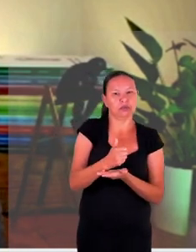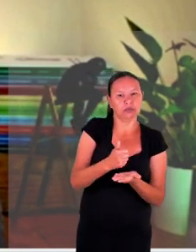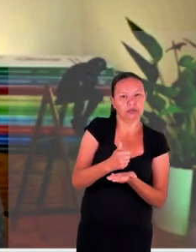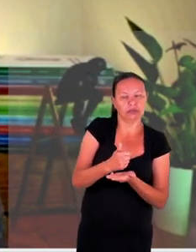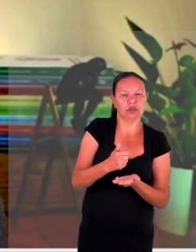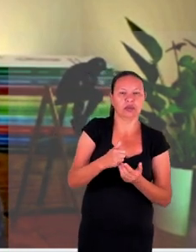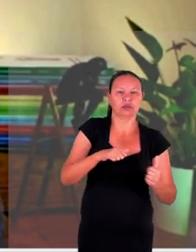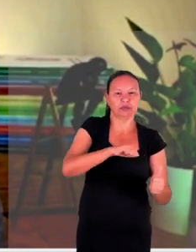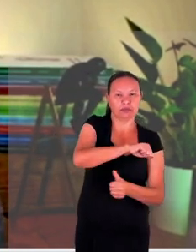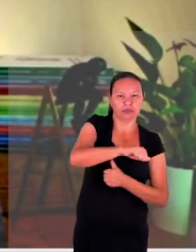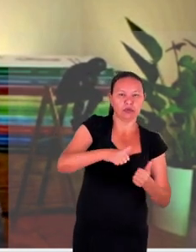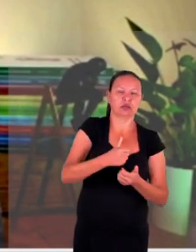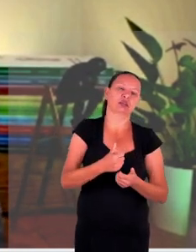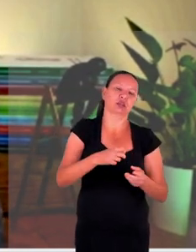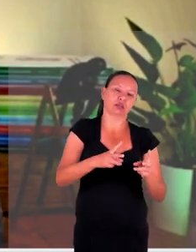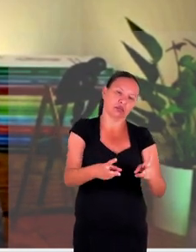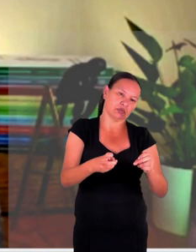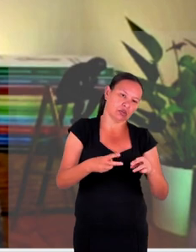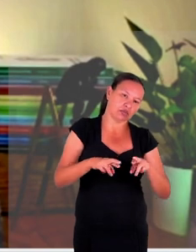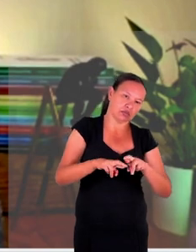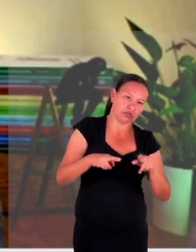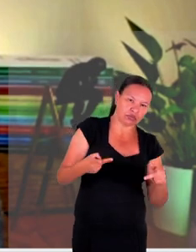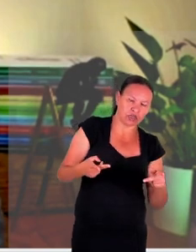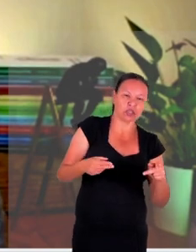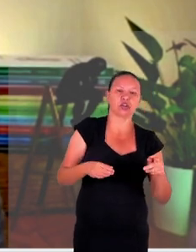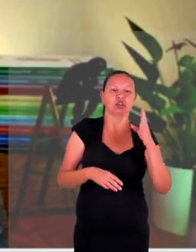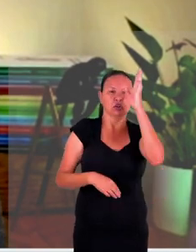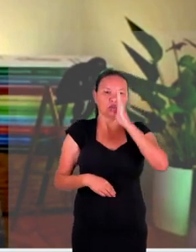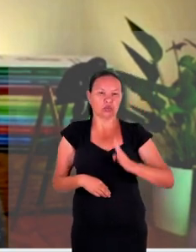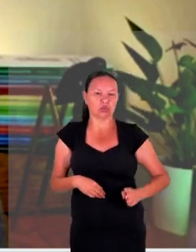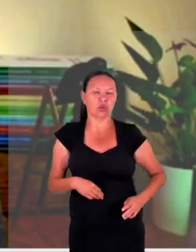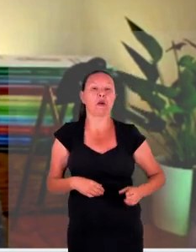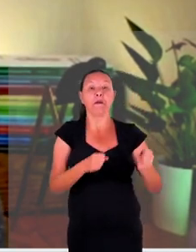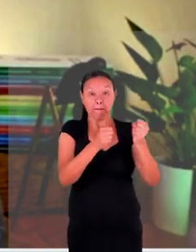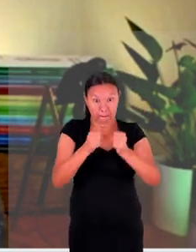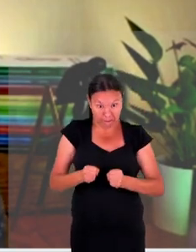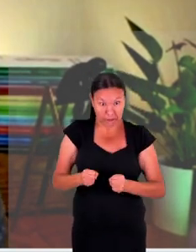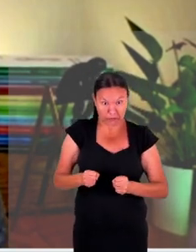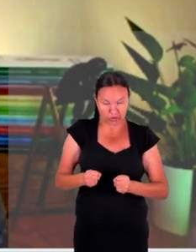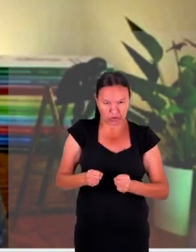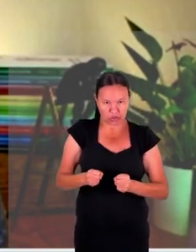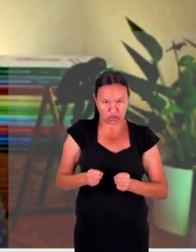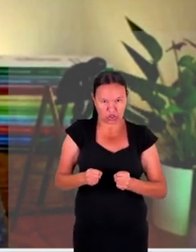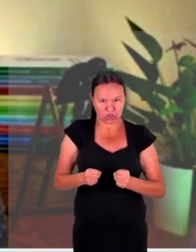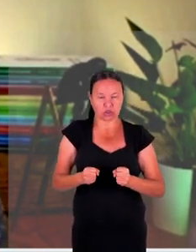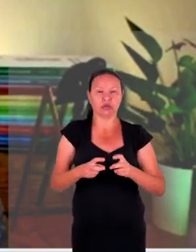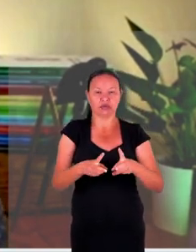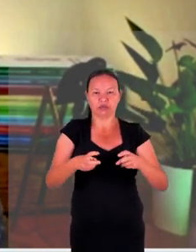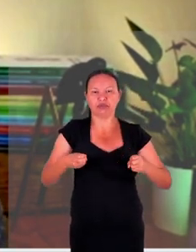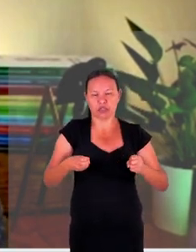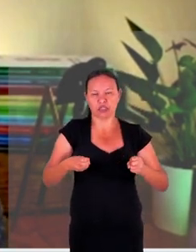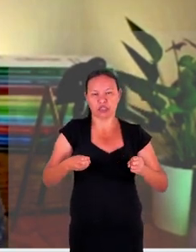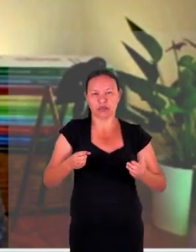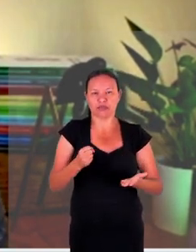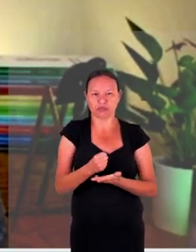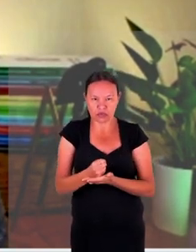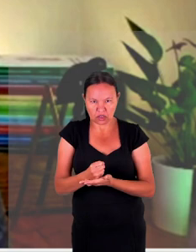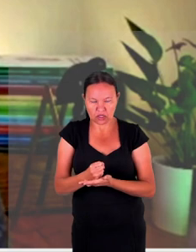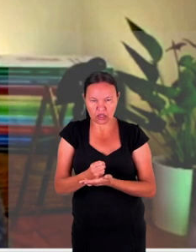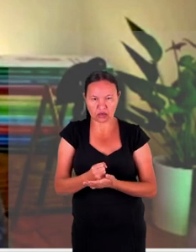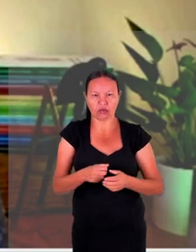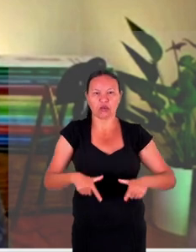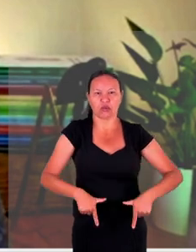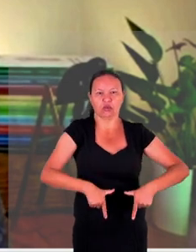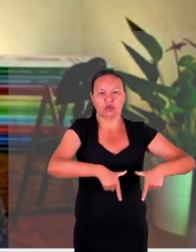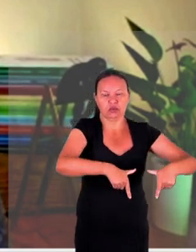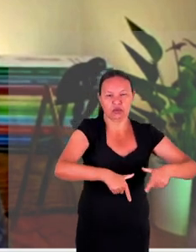transitória diferente da opção do Brasil poderíamos fazer essa discriminação do acesso aos serviços